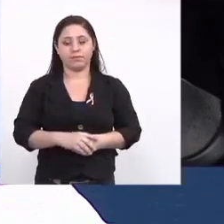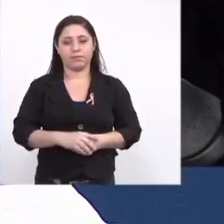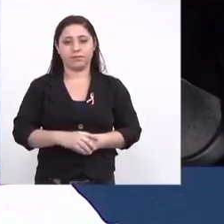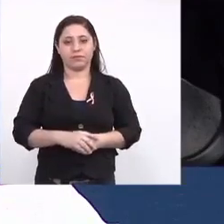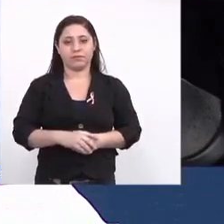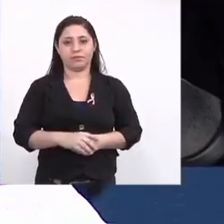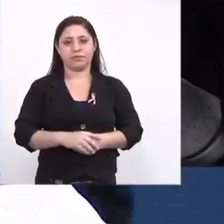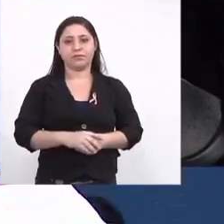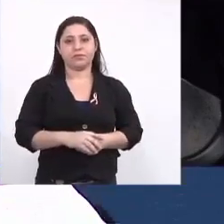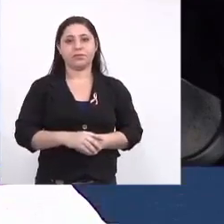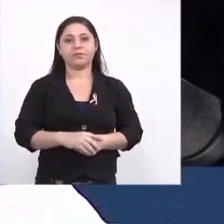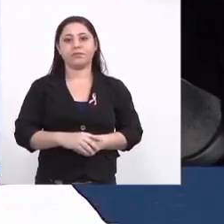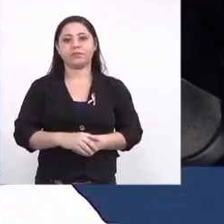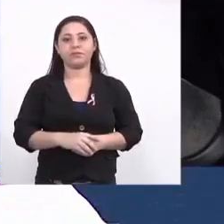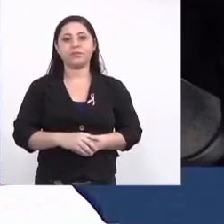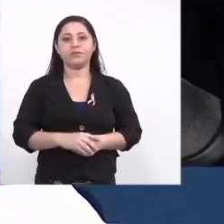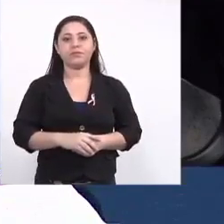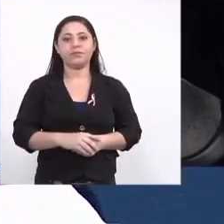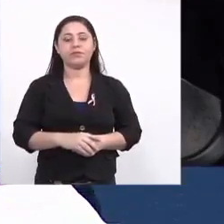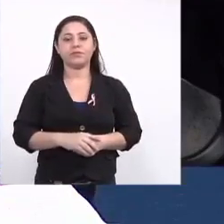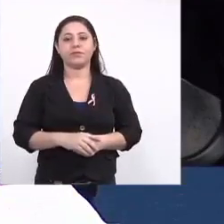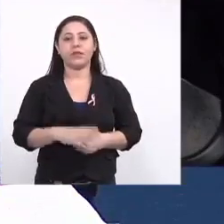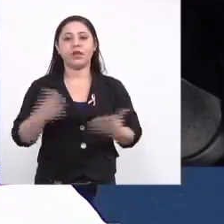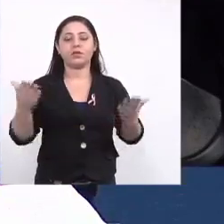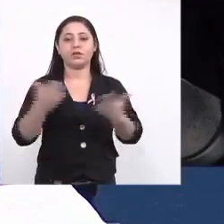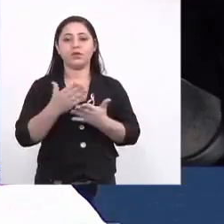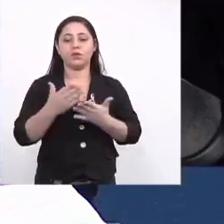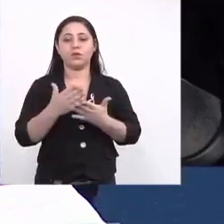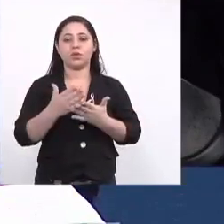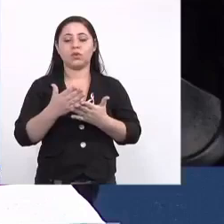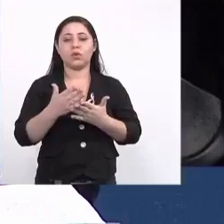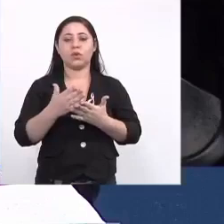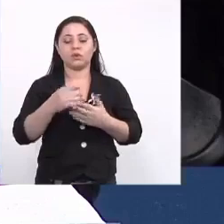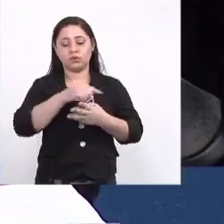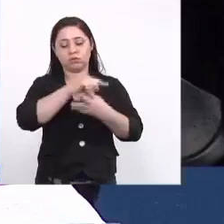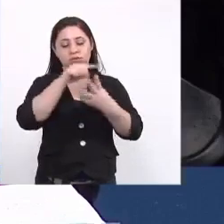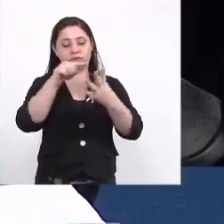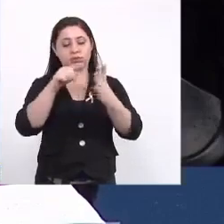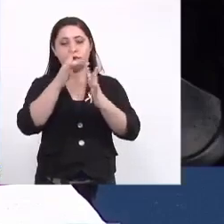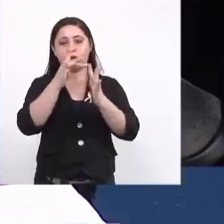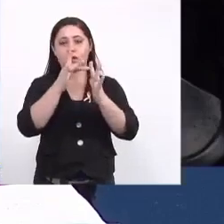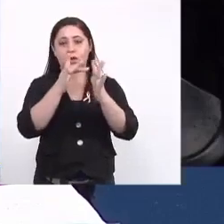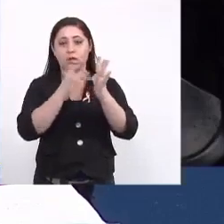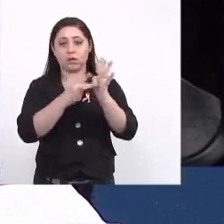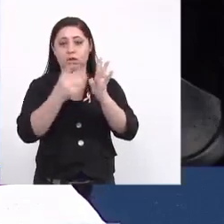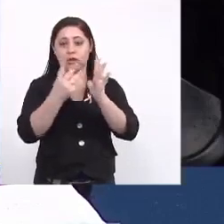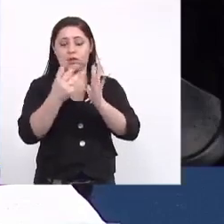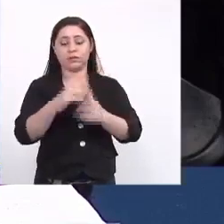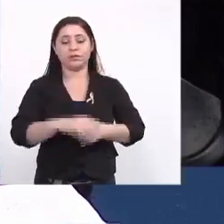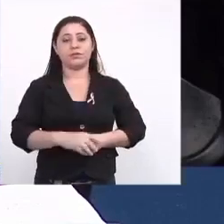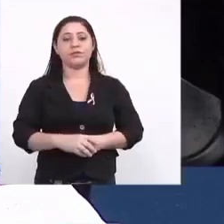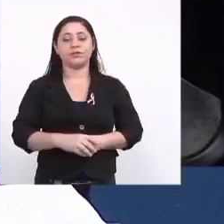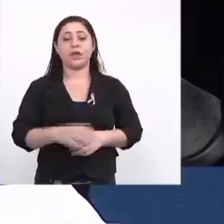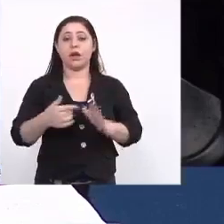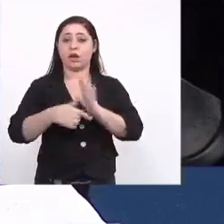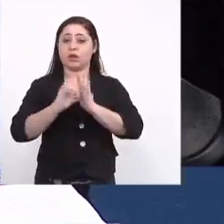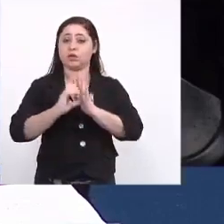reunião. Então, passamos ao item 3. Antes, porém, eu quero